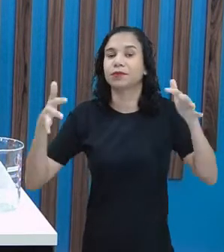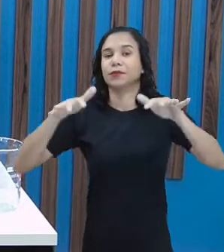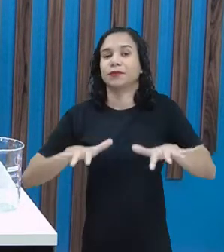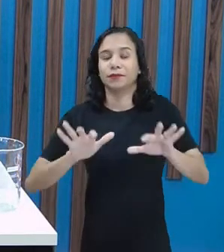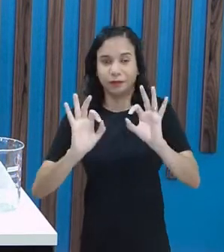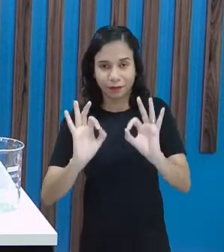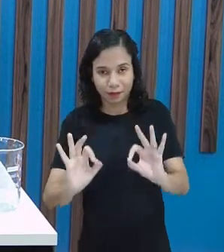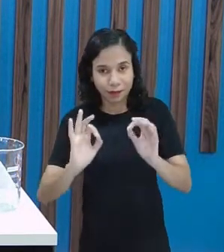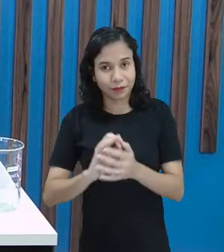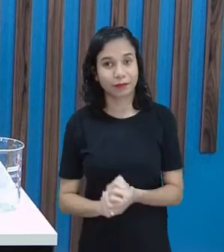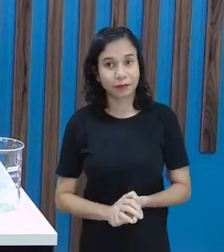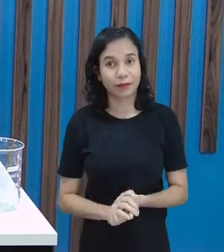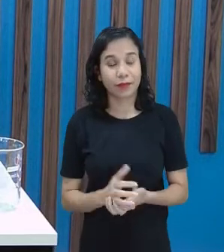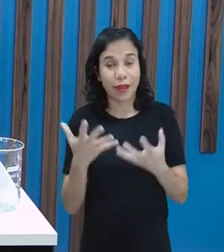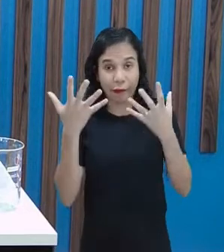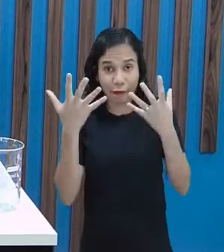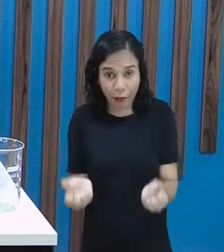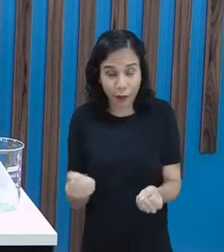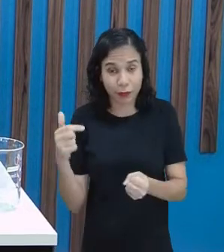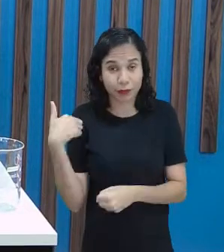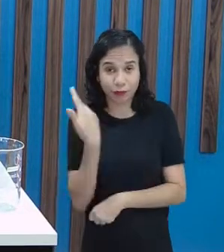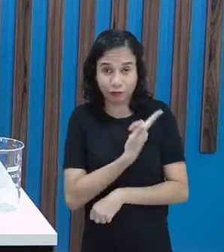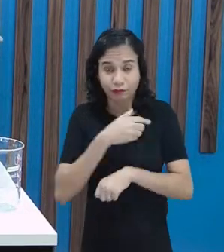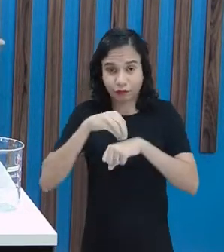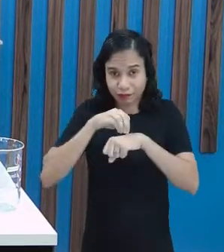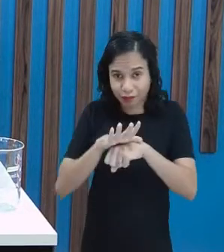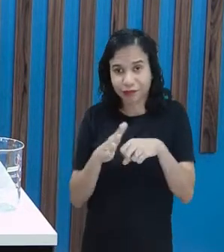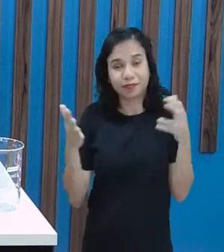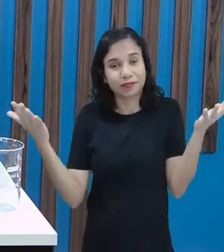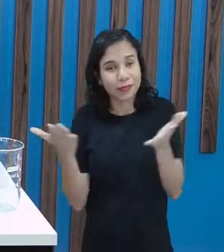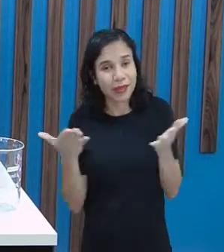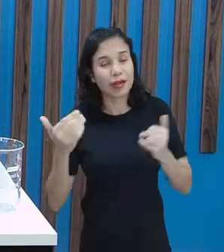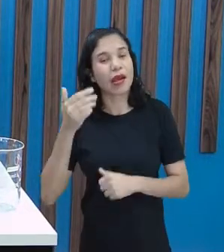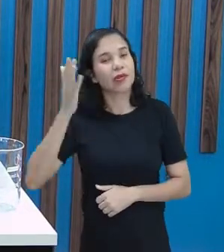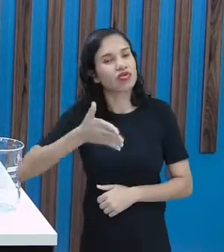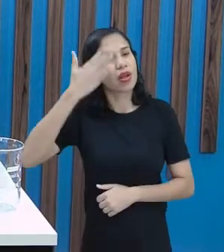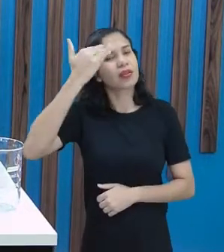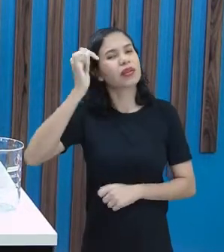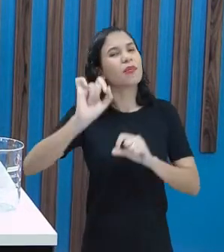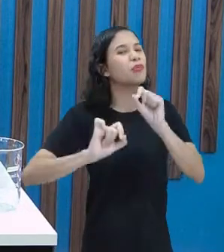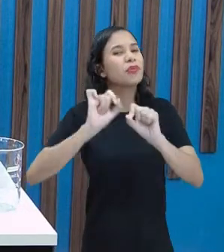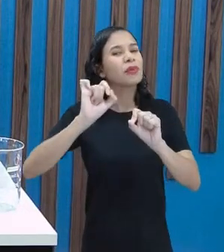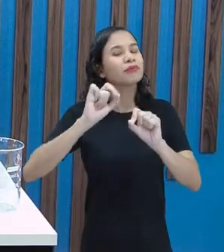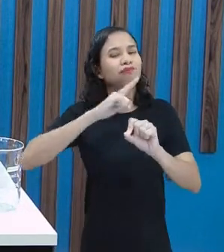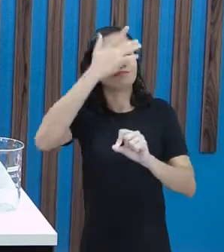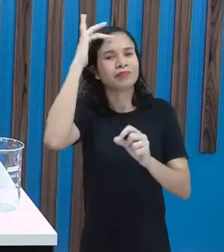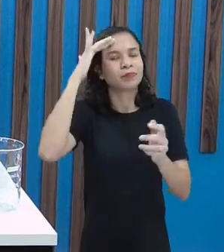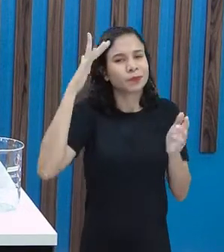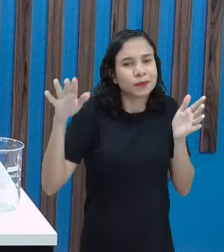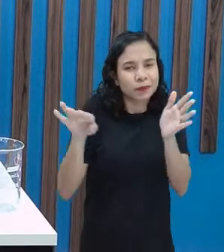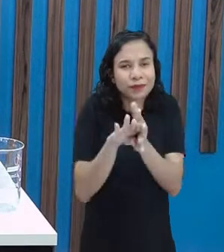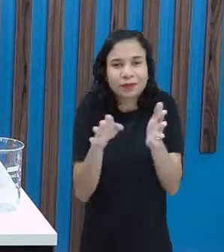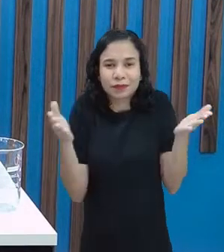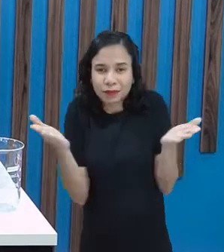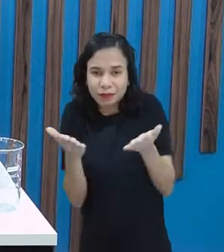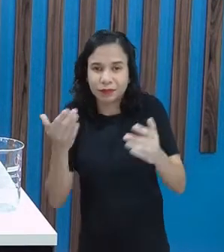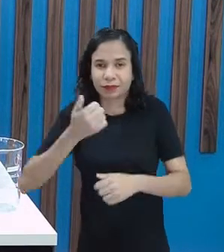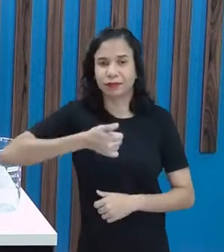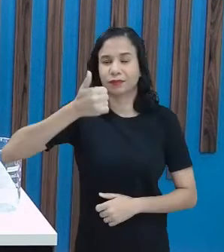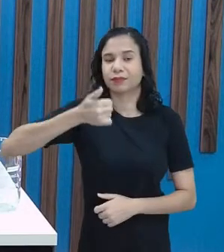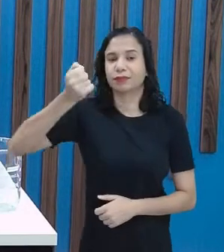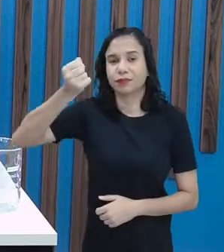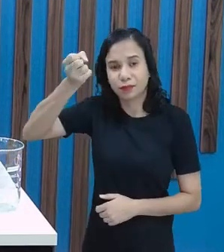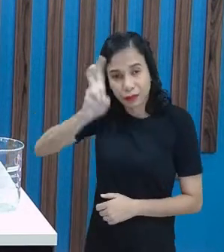inclusiva. E vamos aos nossos recadinhos, né? Vocês já sabem bem, mas para quem está chegando hoje pela primeira